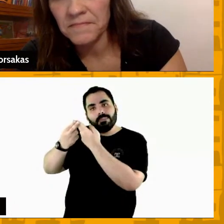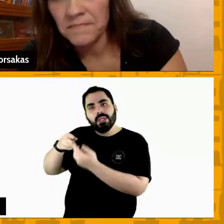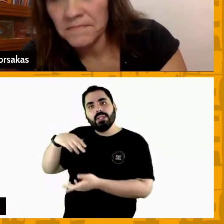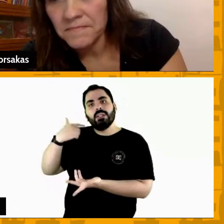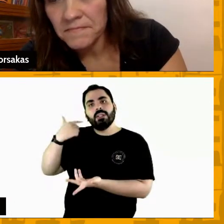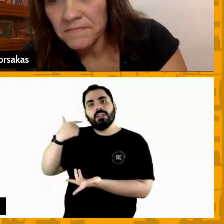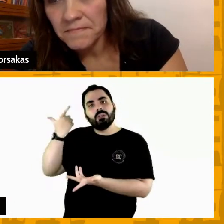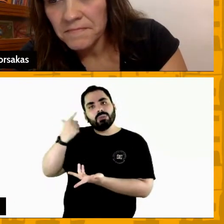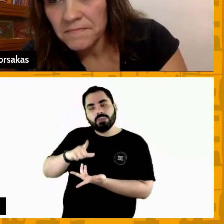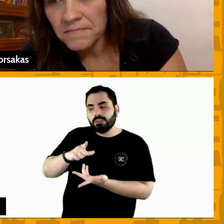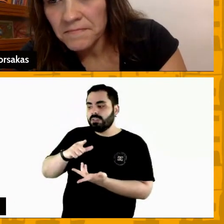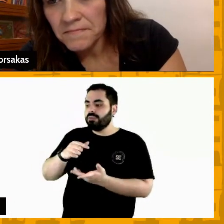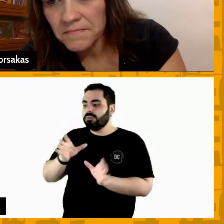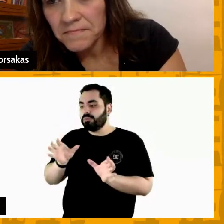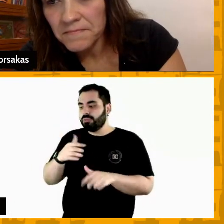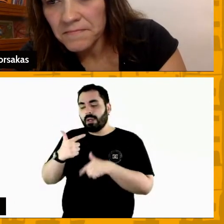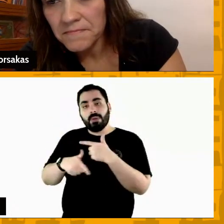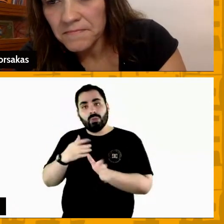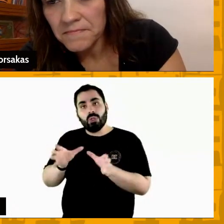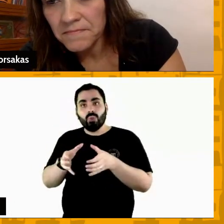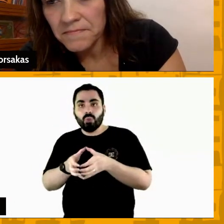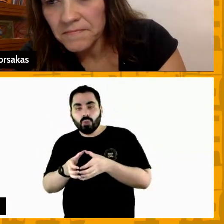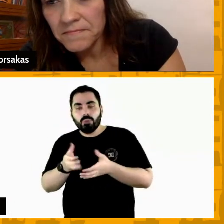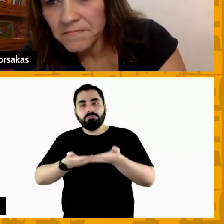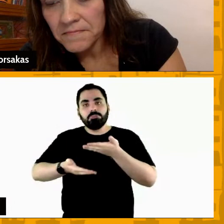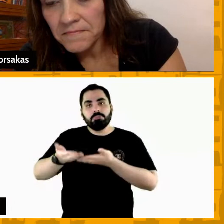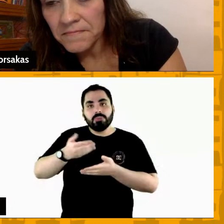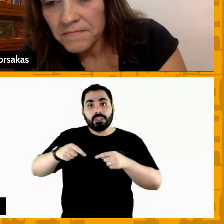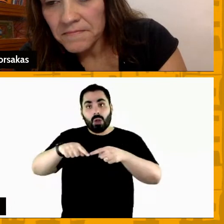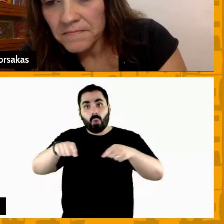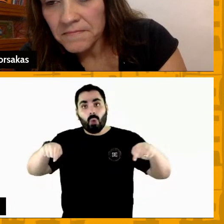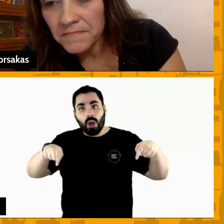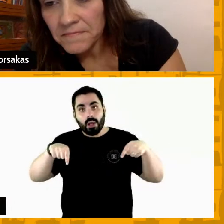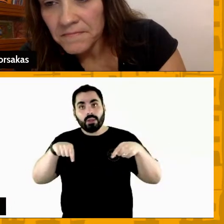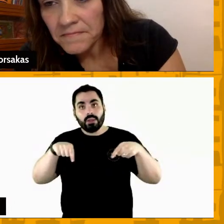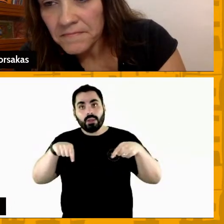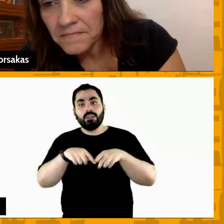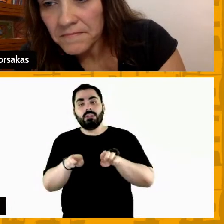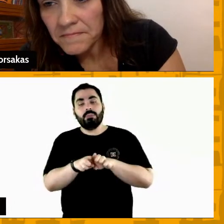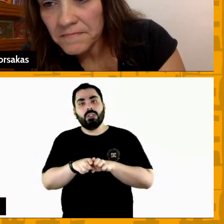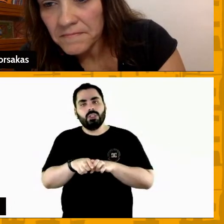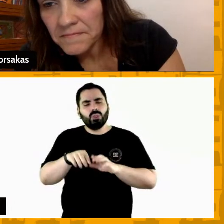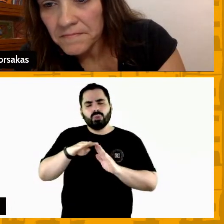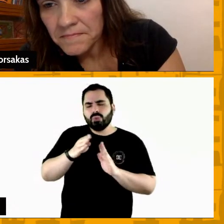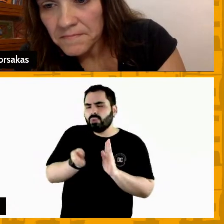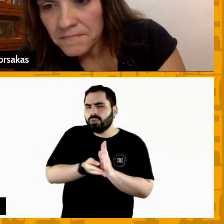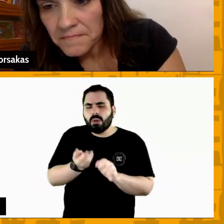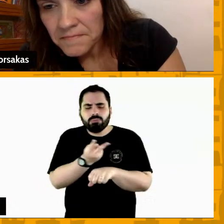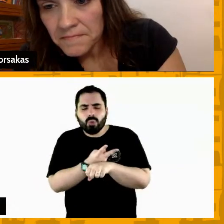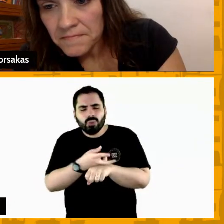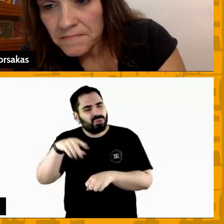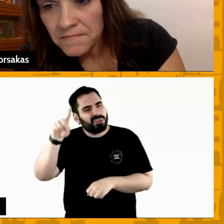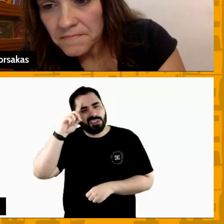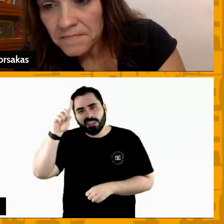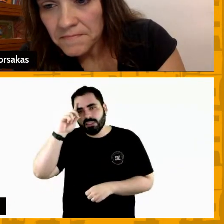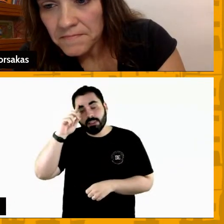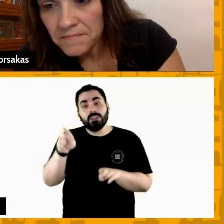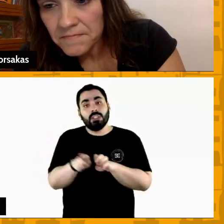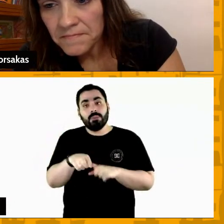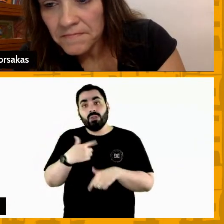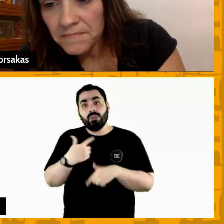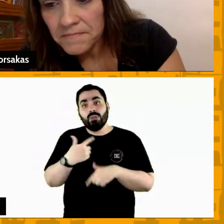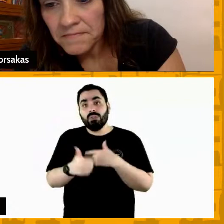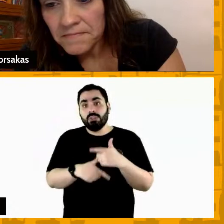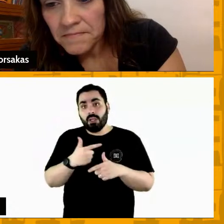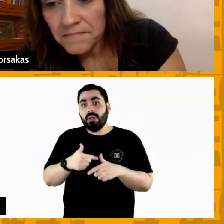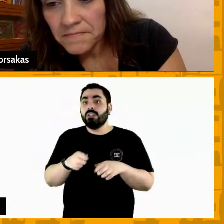para a comissão como um todo tudo aquilo que eu venho venho buscando no dia a dia fiz um trabalho também de mentoring que foi